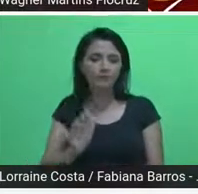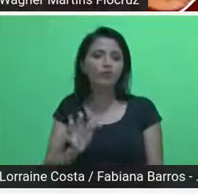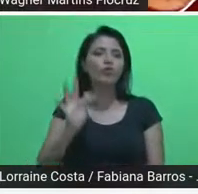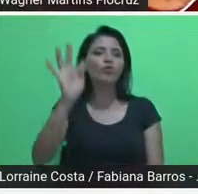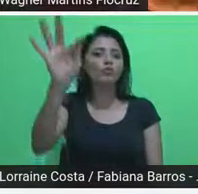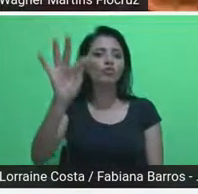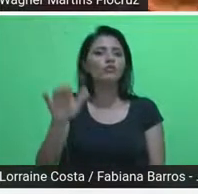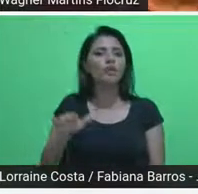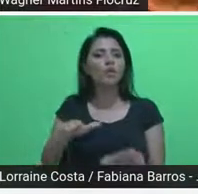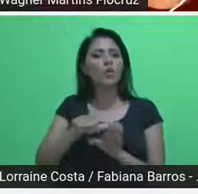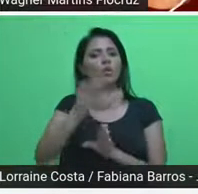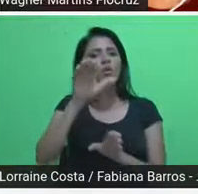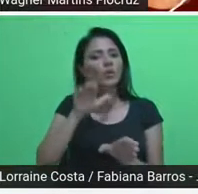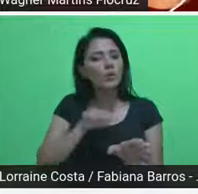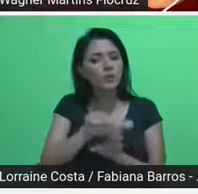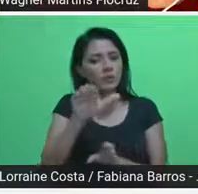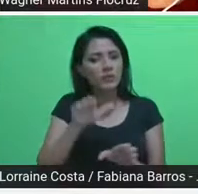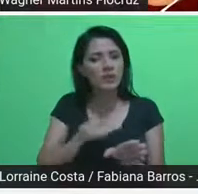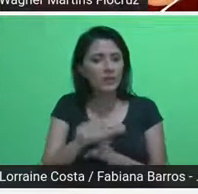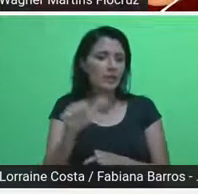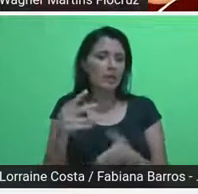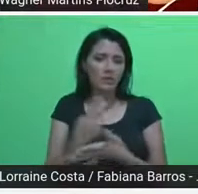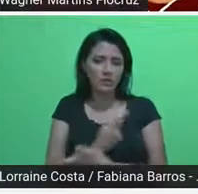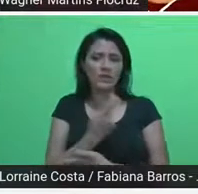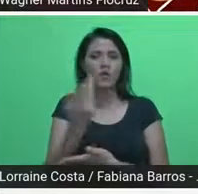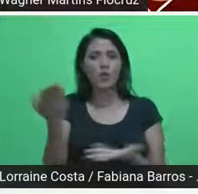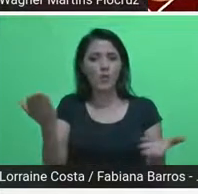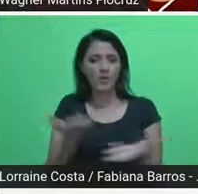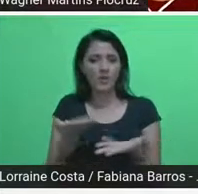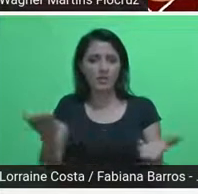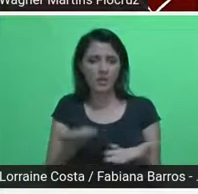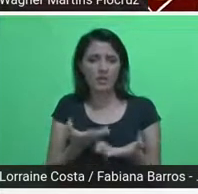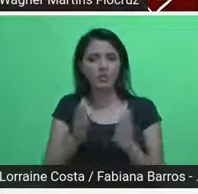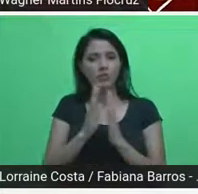as ações do presente. Pode passar, por favor?